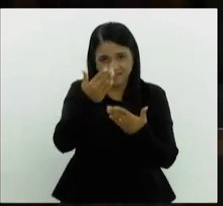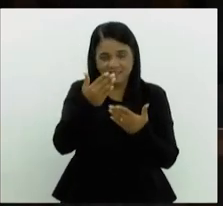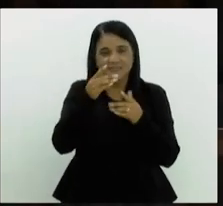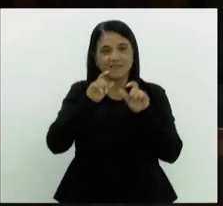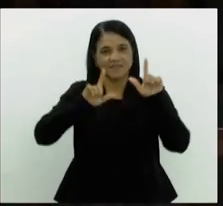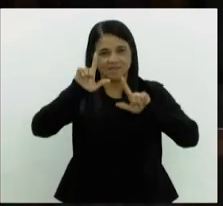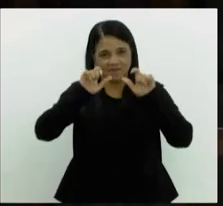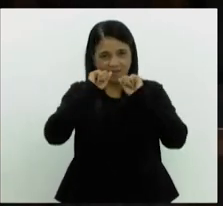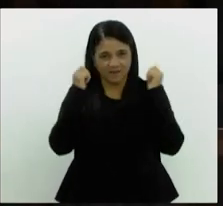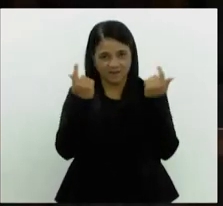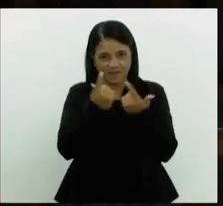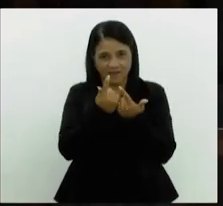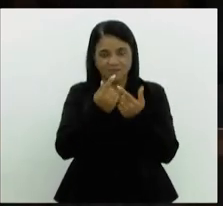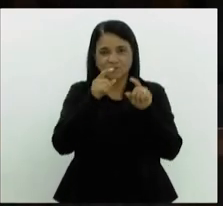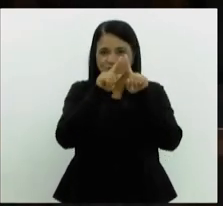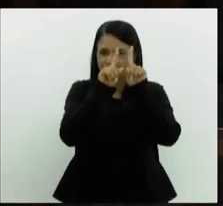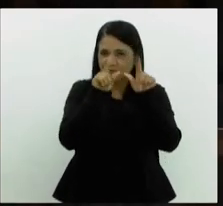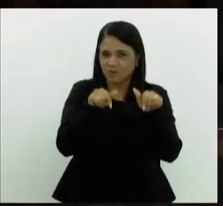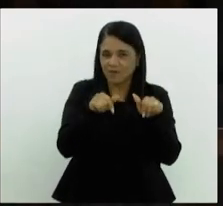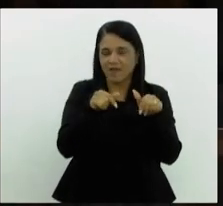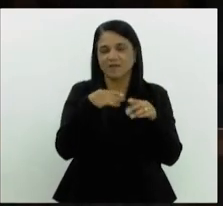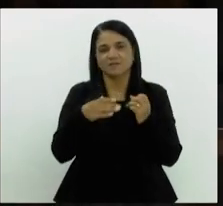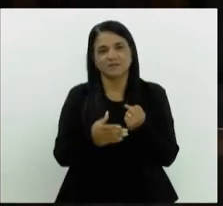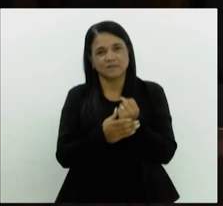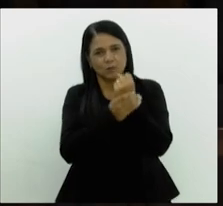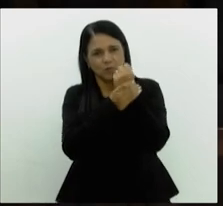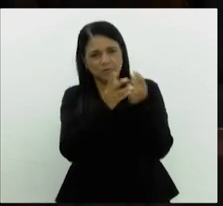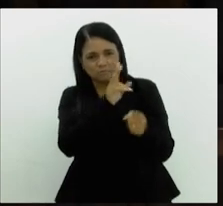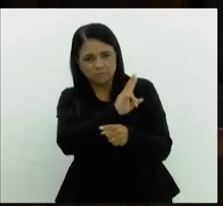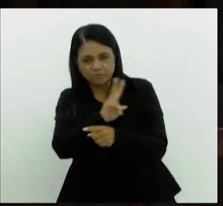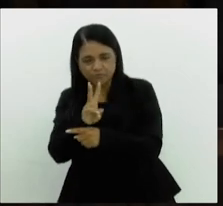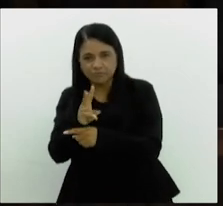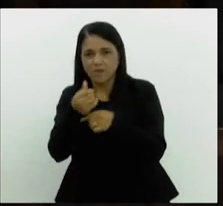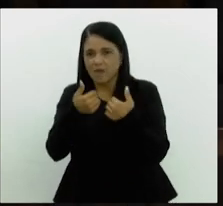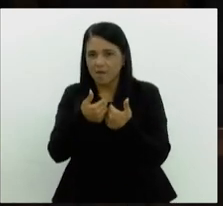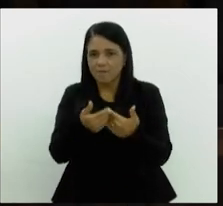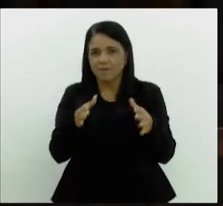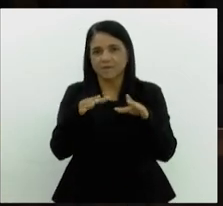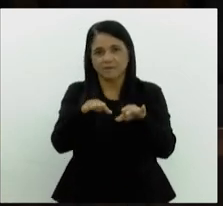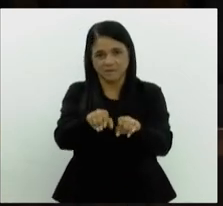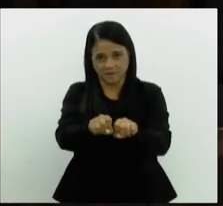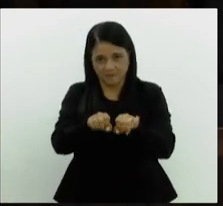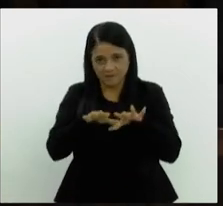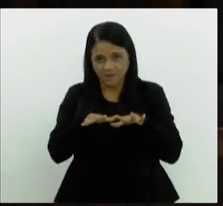Alerj, a todos os funcionários, a todas as seguranças aqui. Está aberta a sessão.